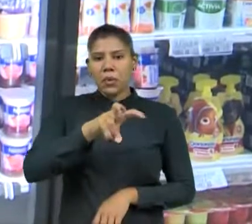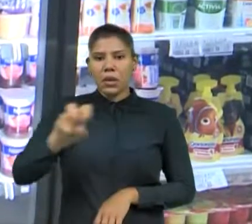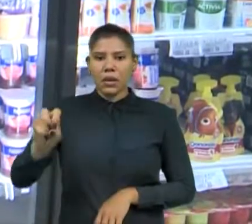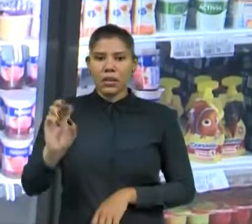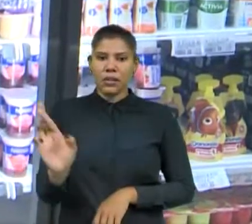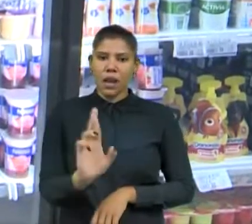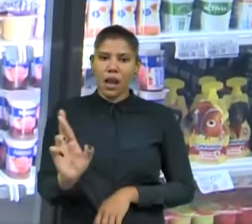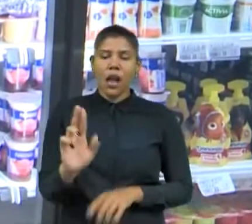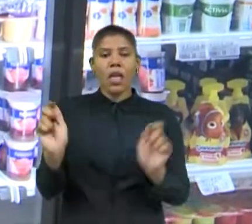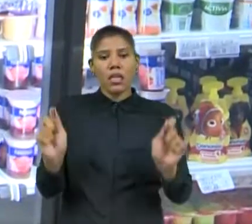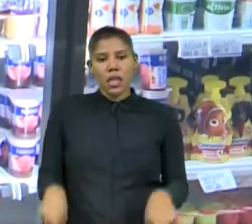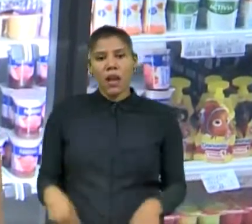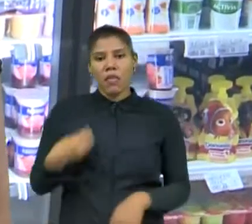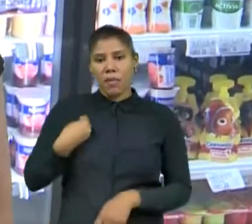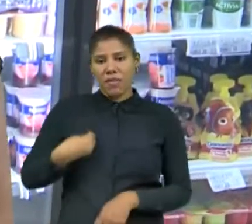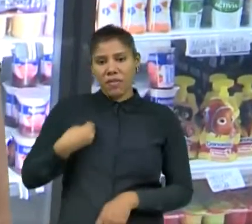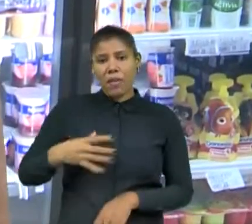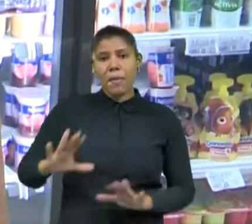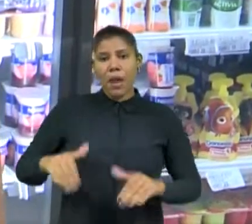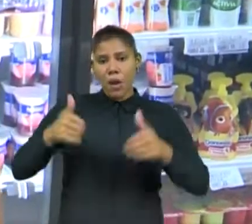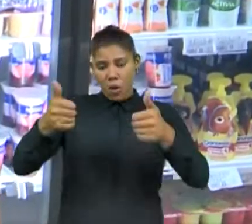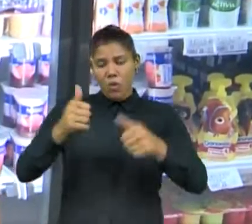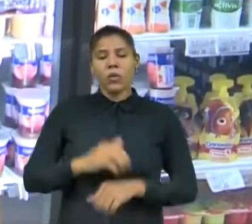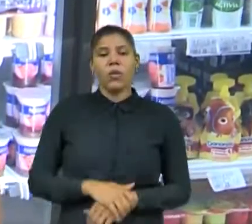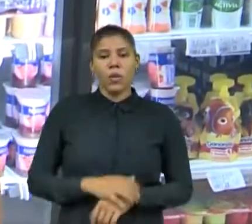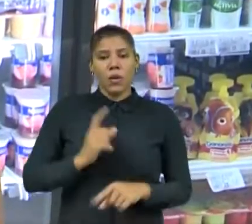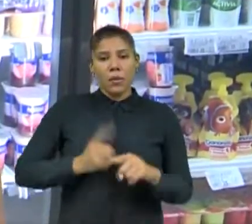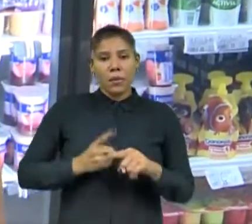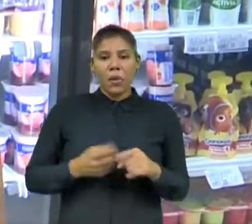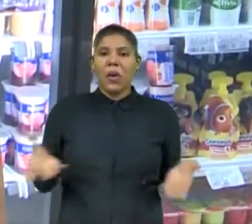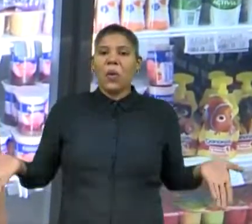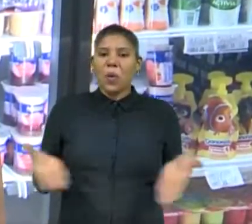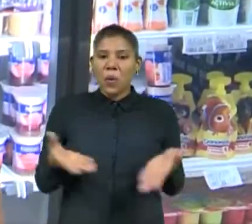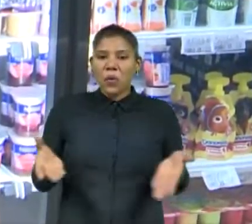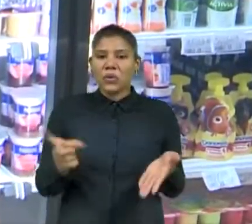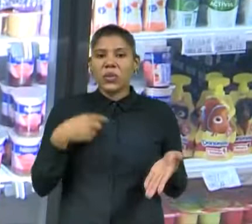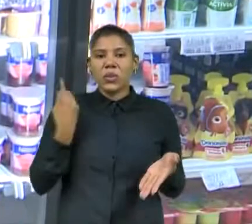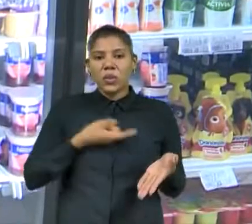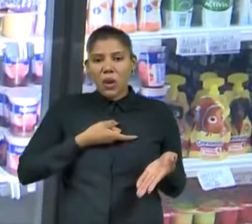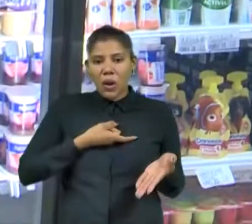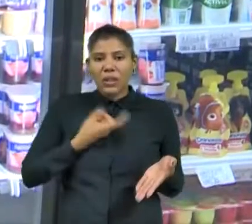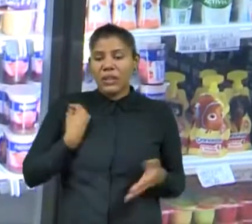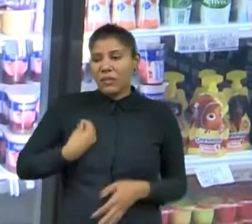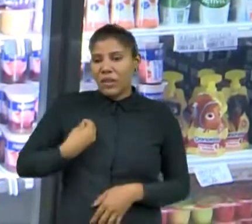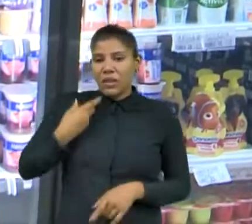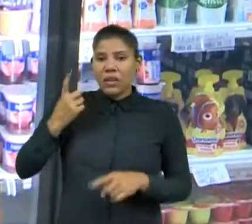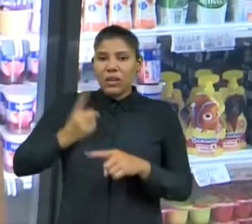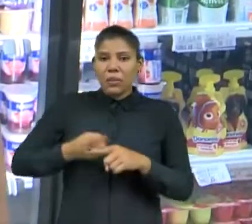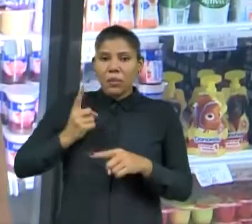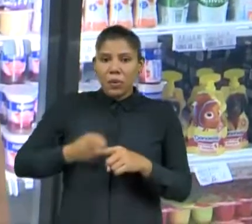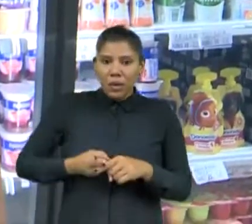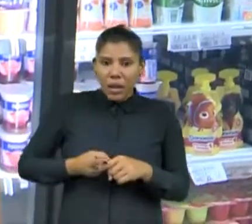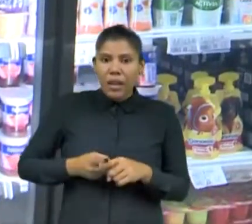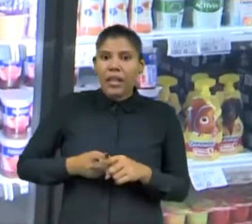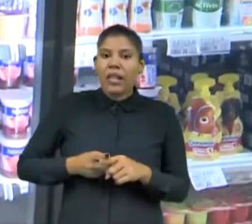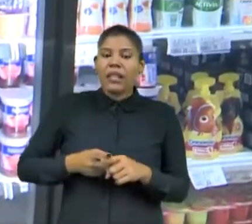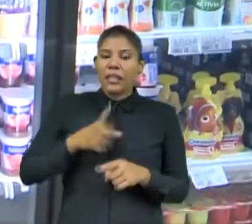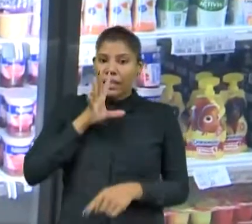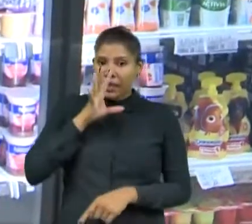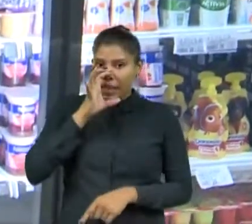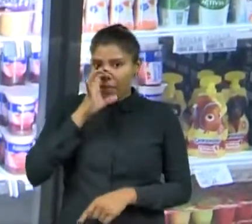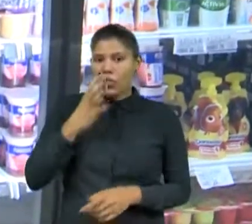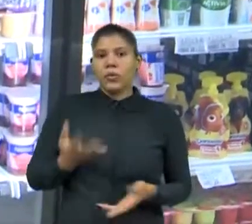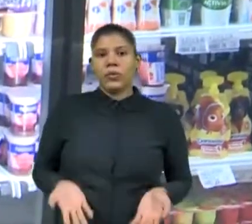sobreviver melhor. Porque hoje a gente sobrevive porque é teimoso, eu vivo porque sou teimosa.